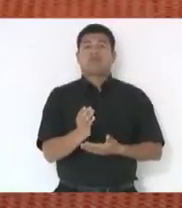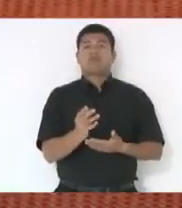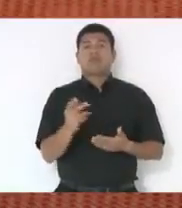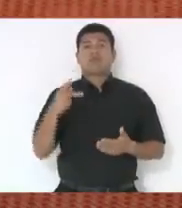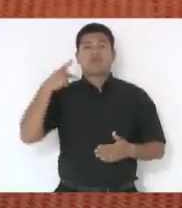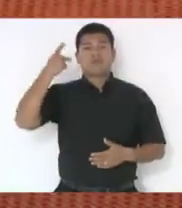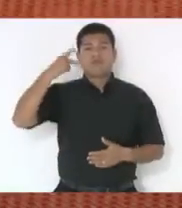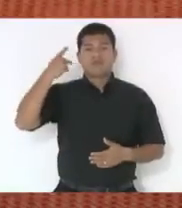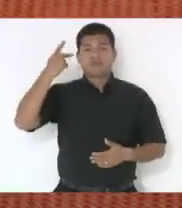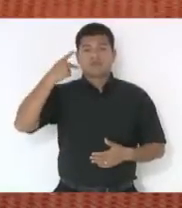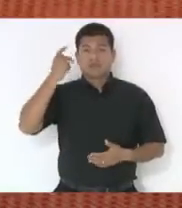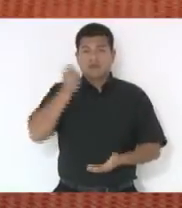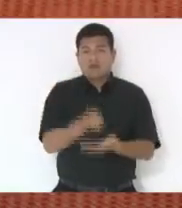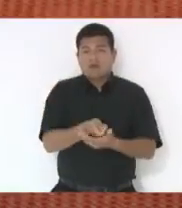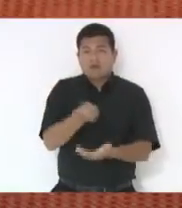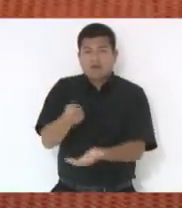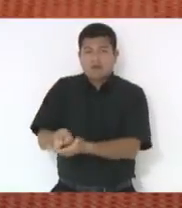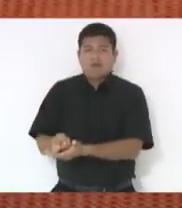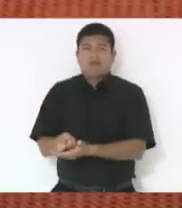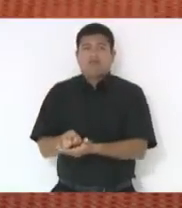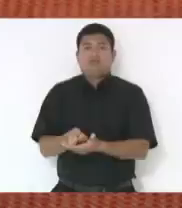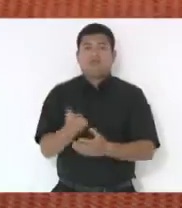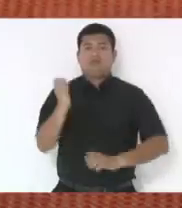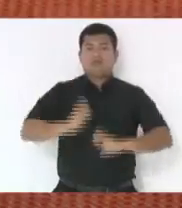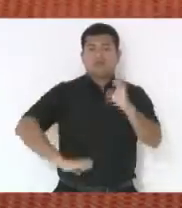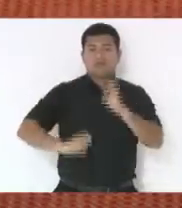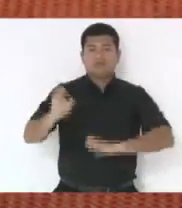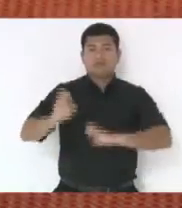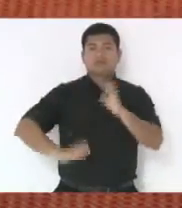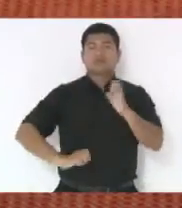das empresas participantes